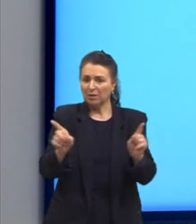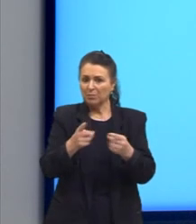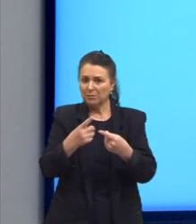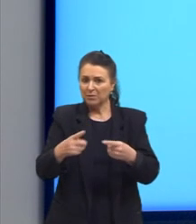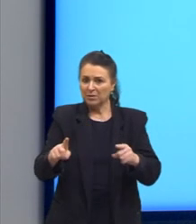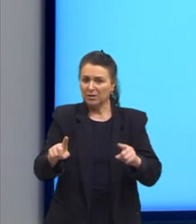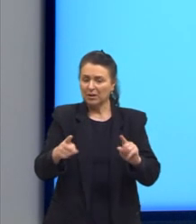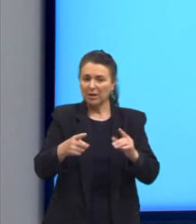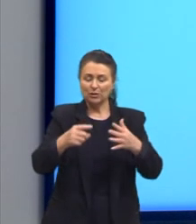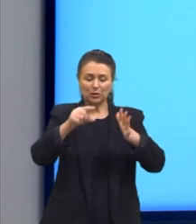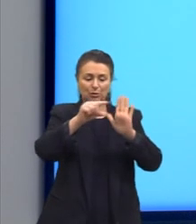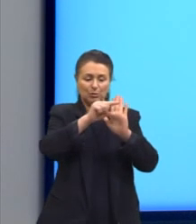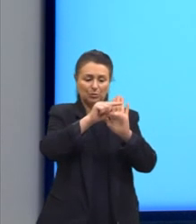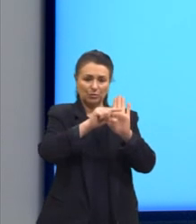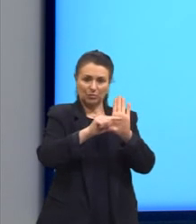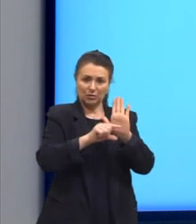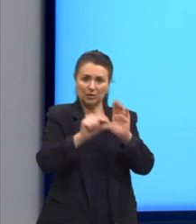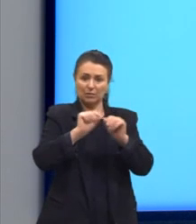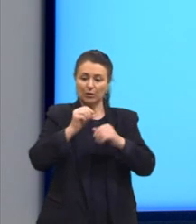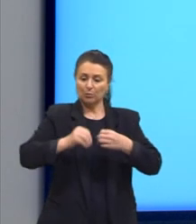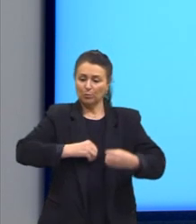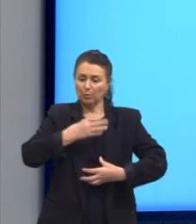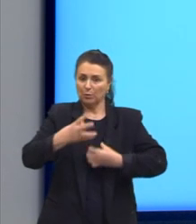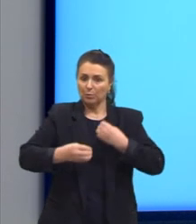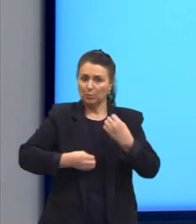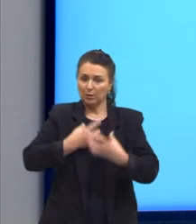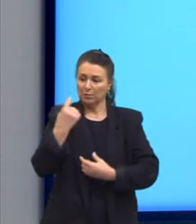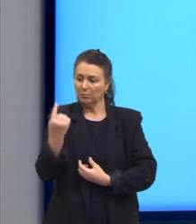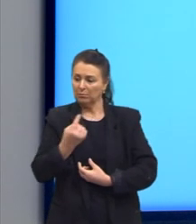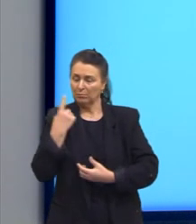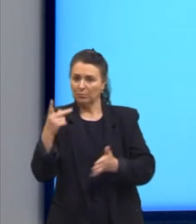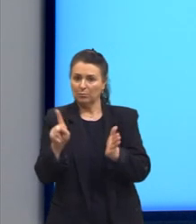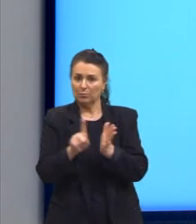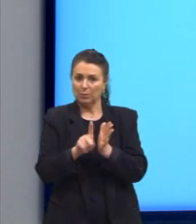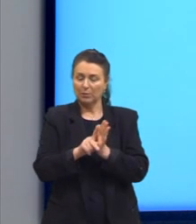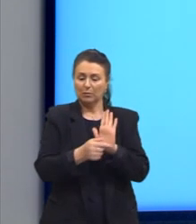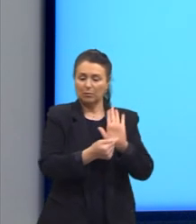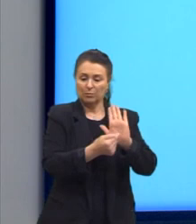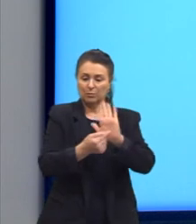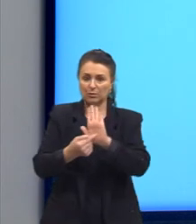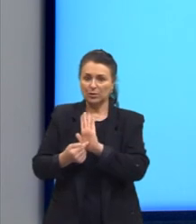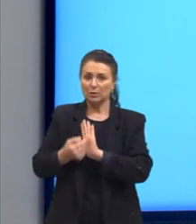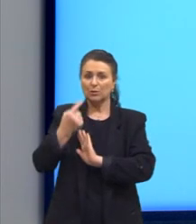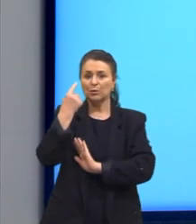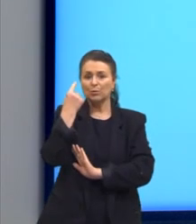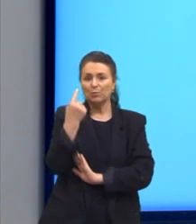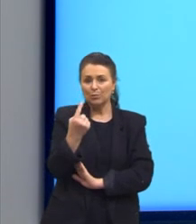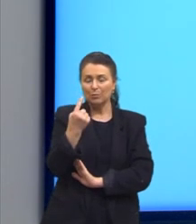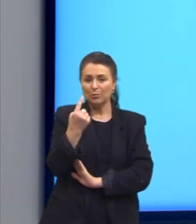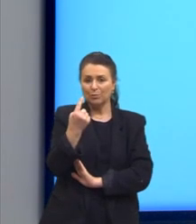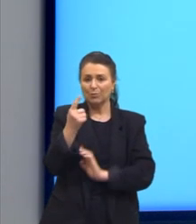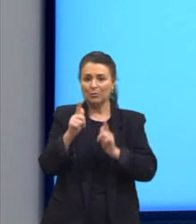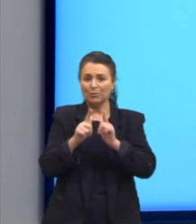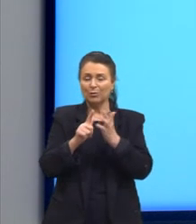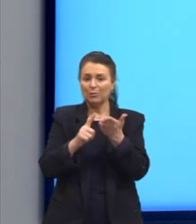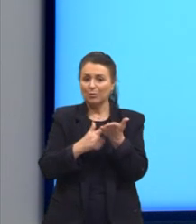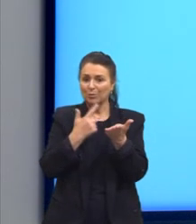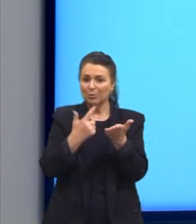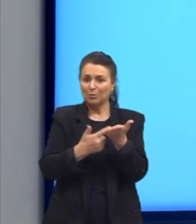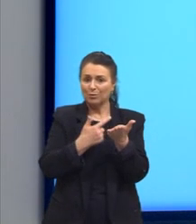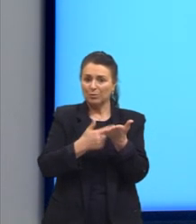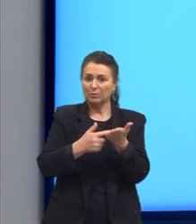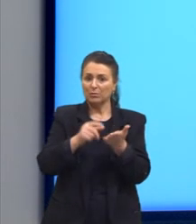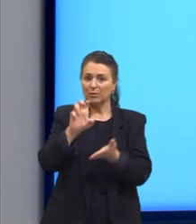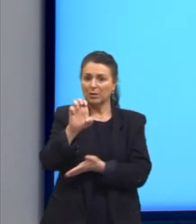E ele produziu uma poesia bastante singular. E foi apenas expressa em uma única obra, que é chamada, Intitulada